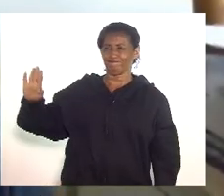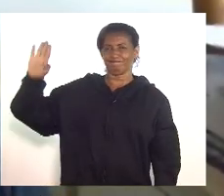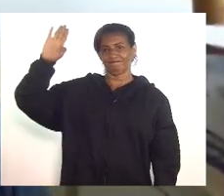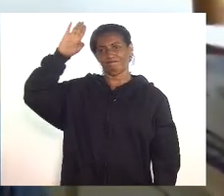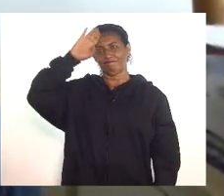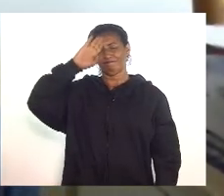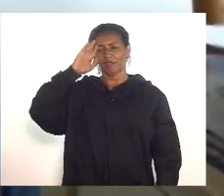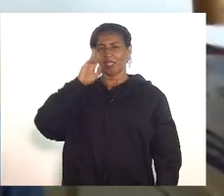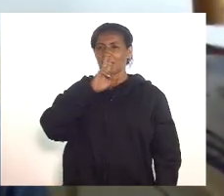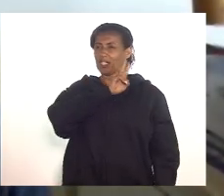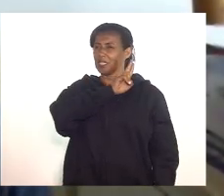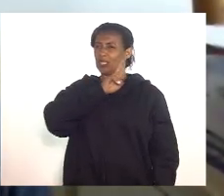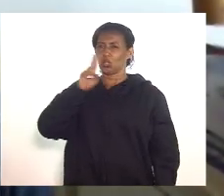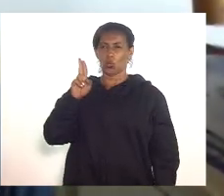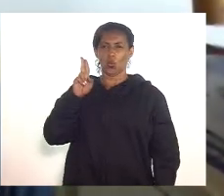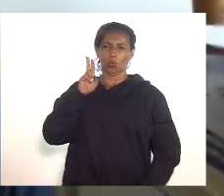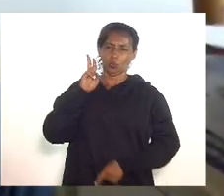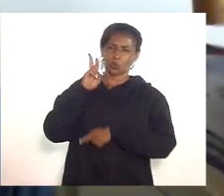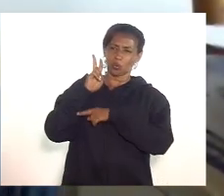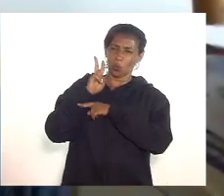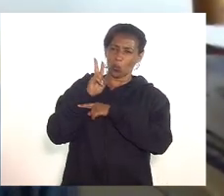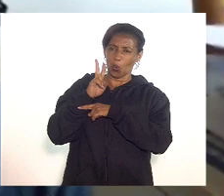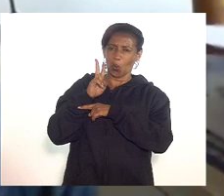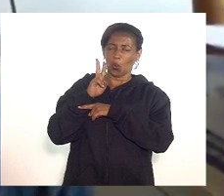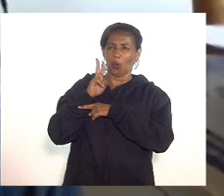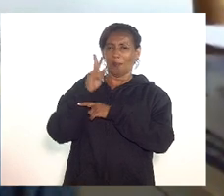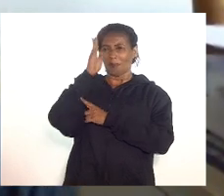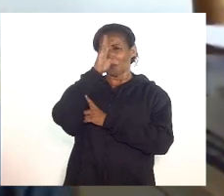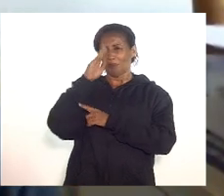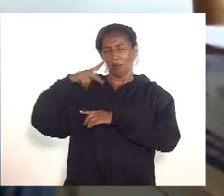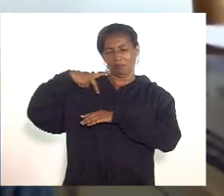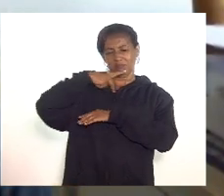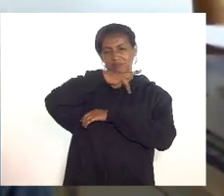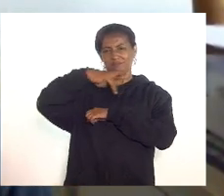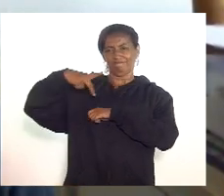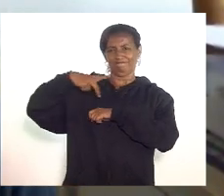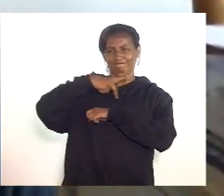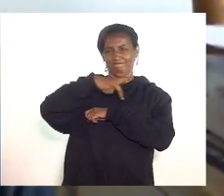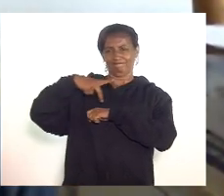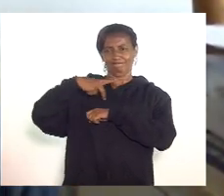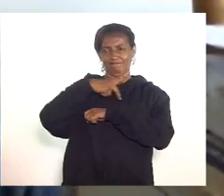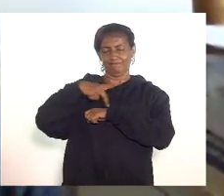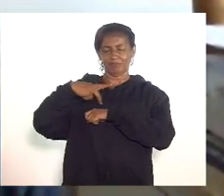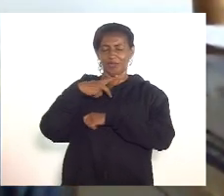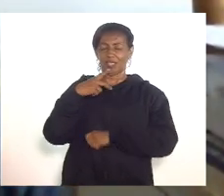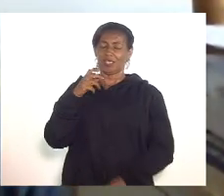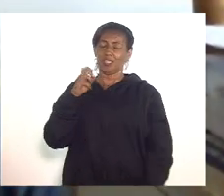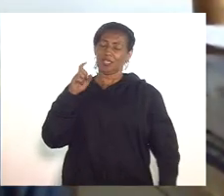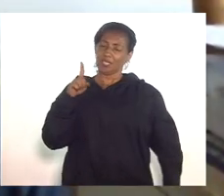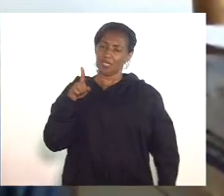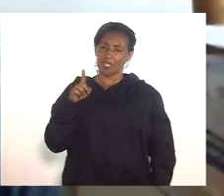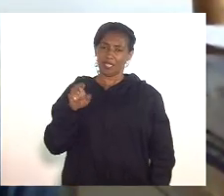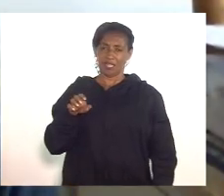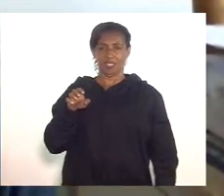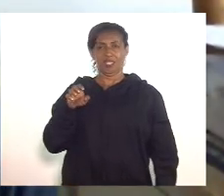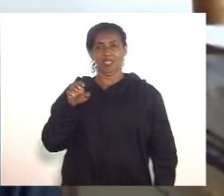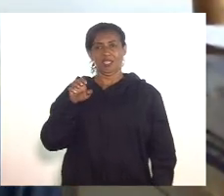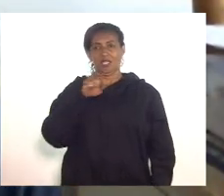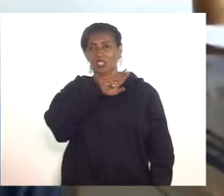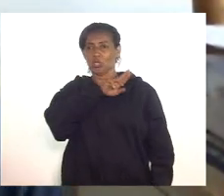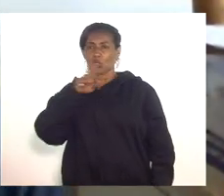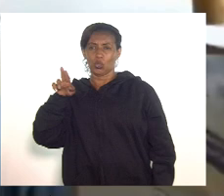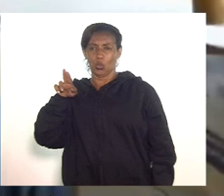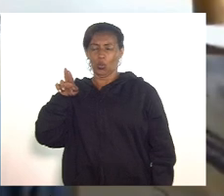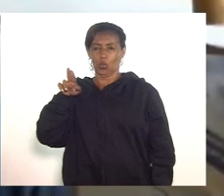da preservação do Brasil como nação em nome da e finalmente em